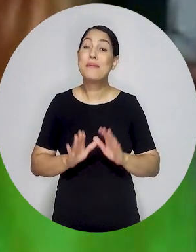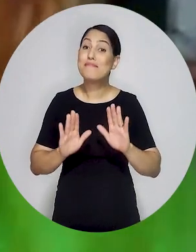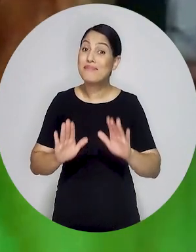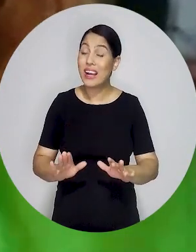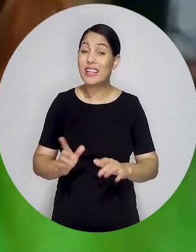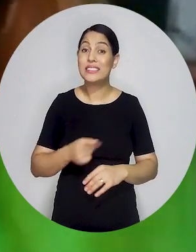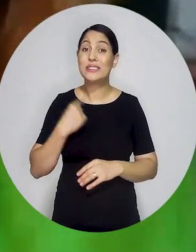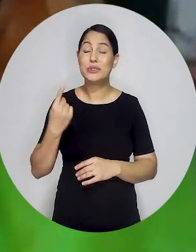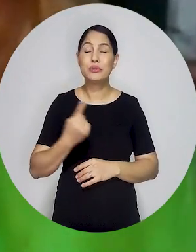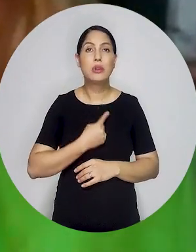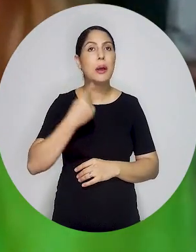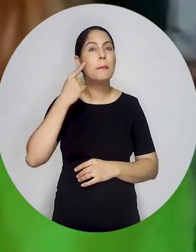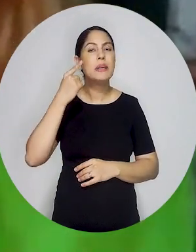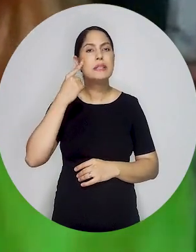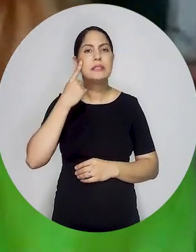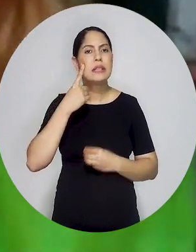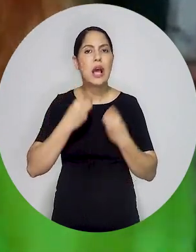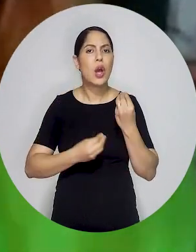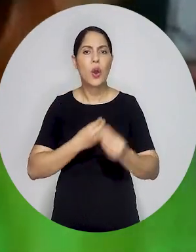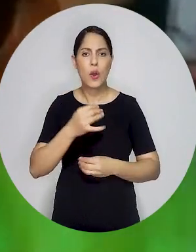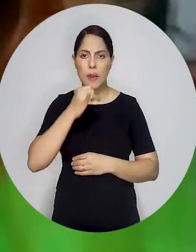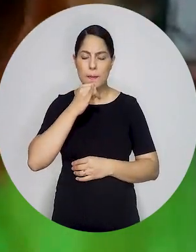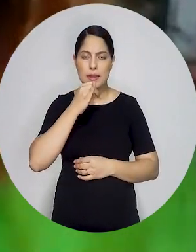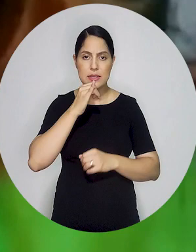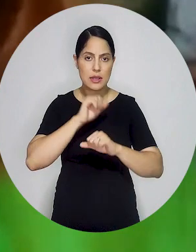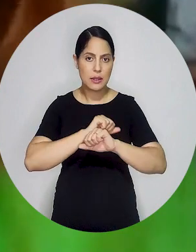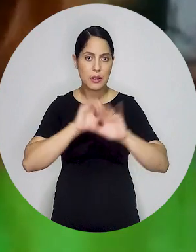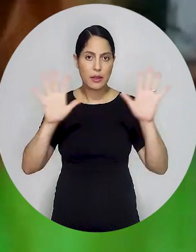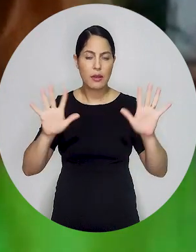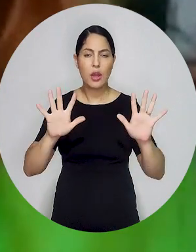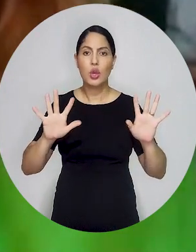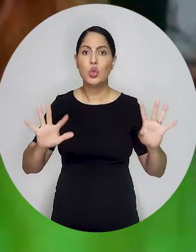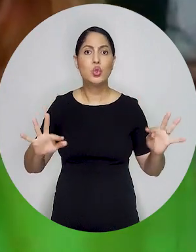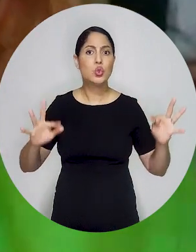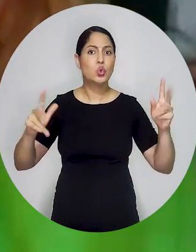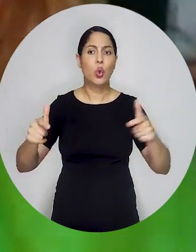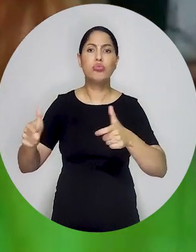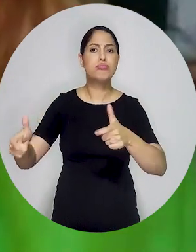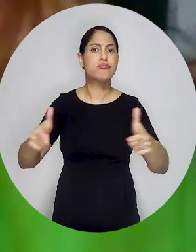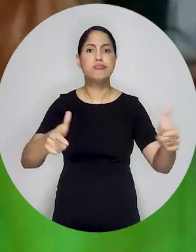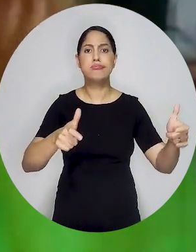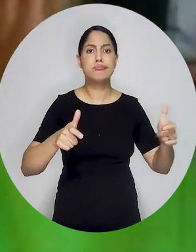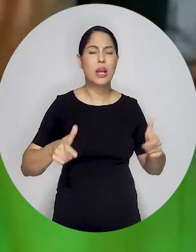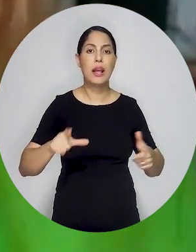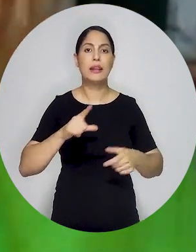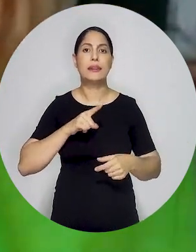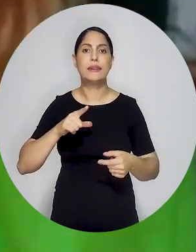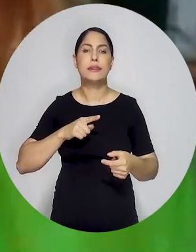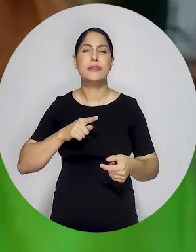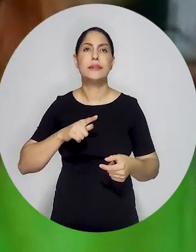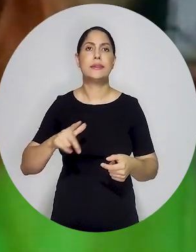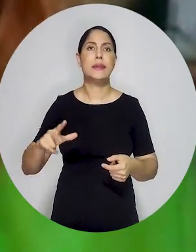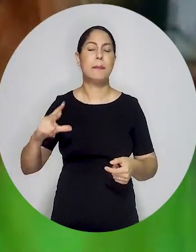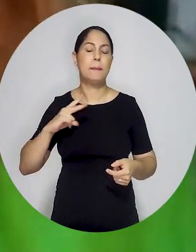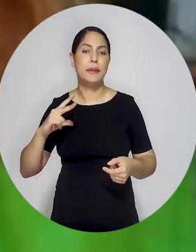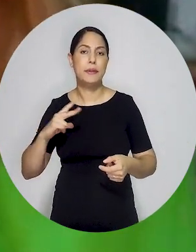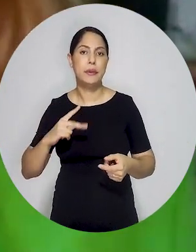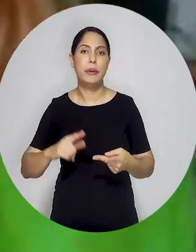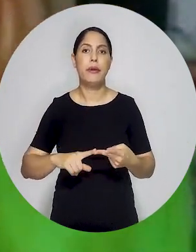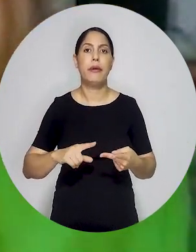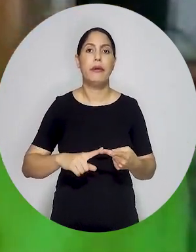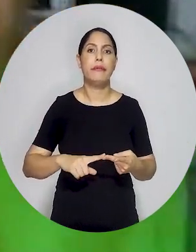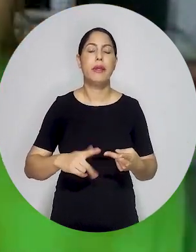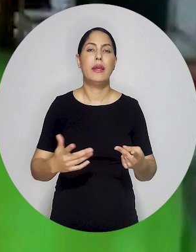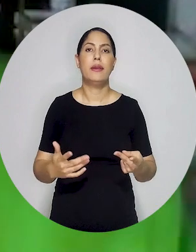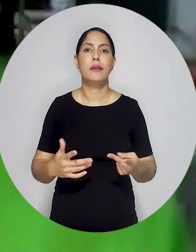constitucional para ser bem remunerado, mas também temos que pensar na situação de todas as entidades, sejam elas privadas,